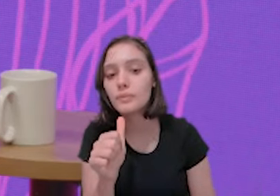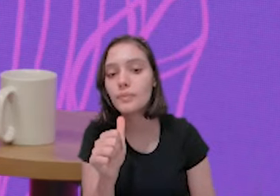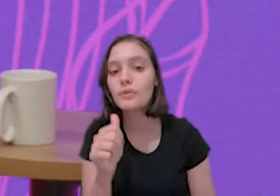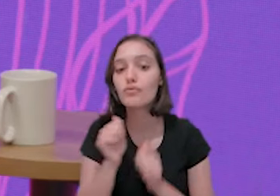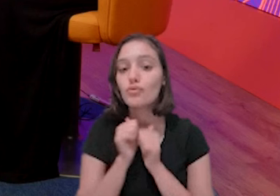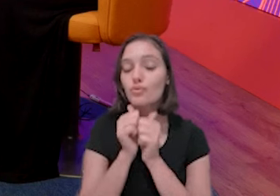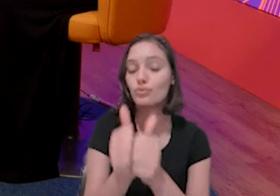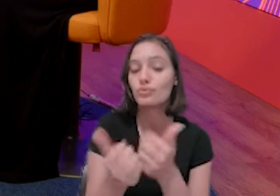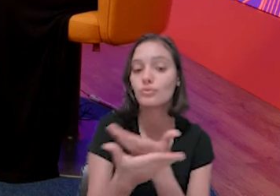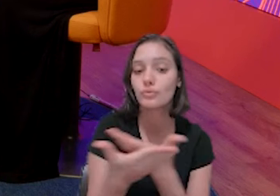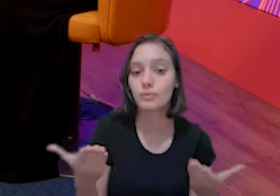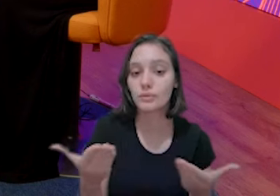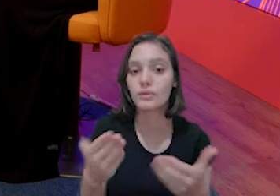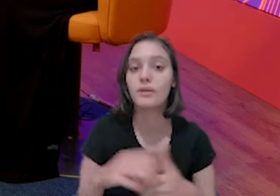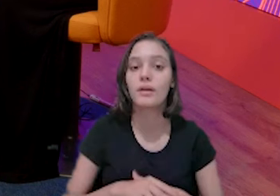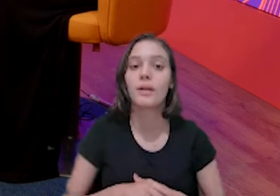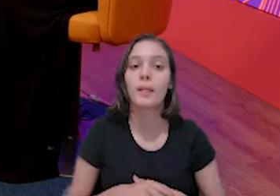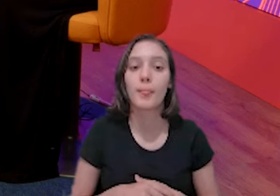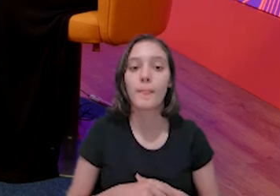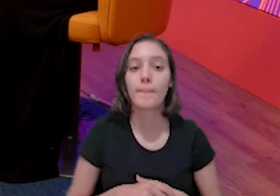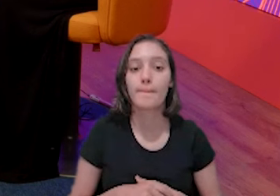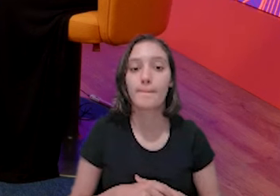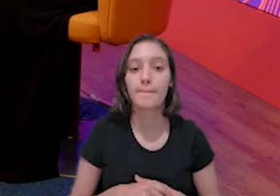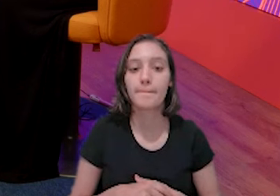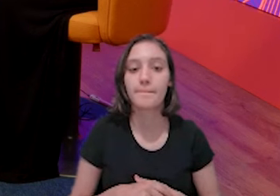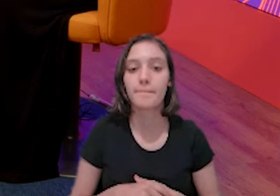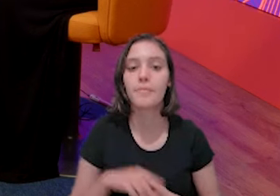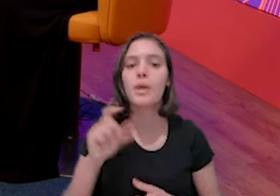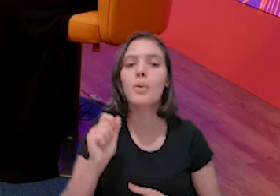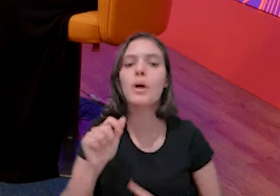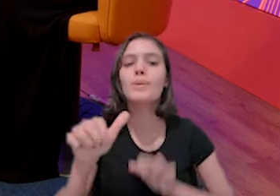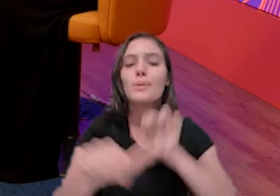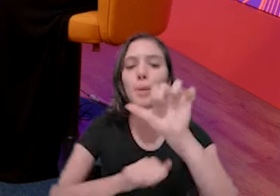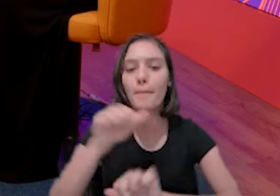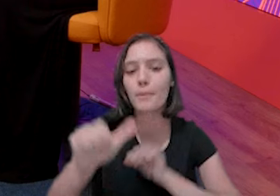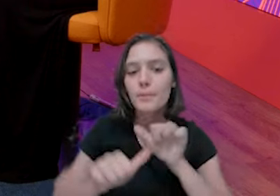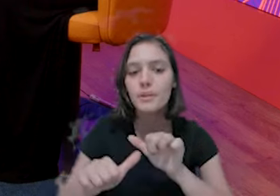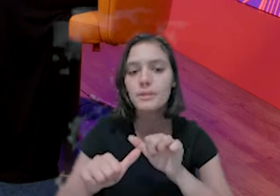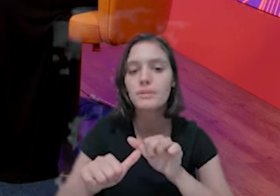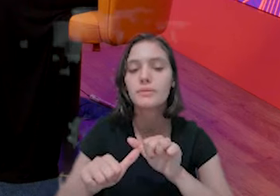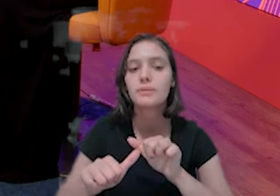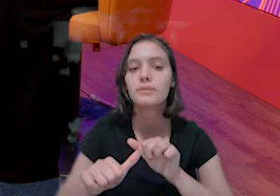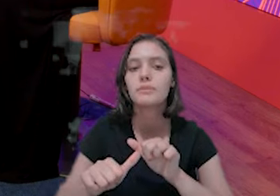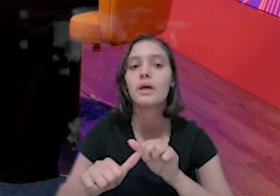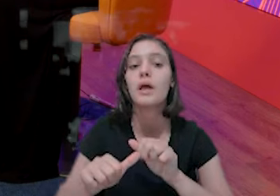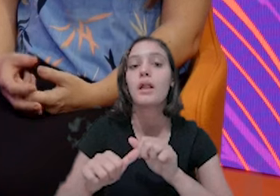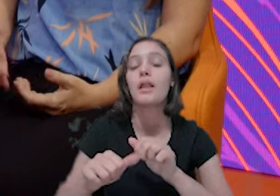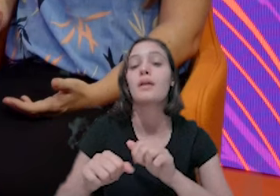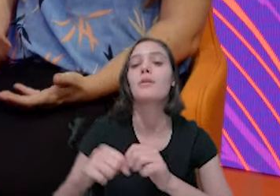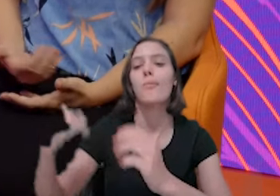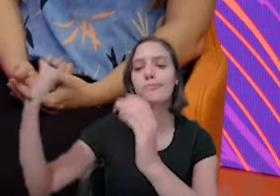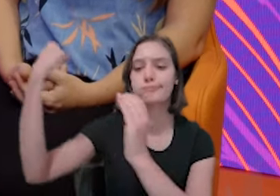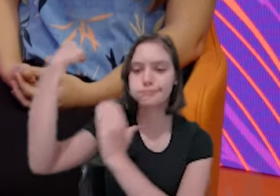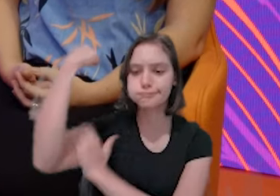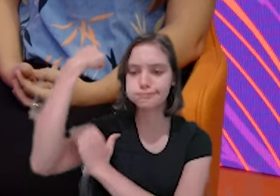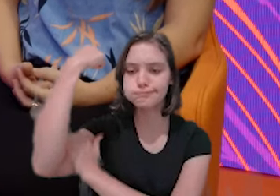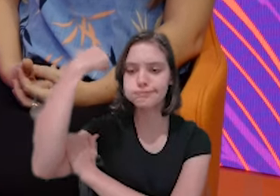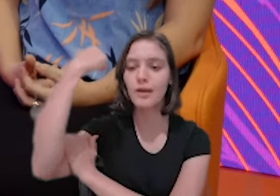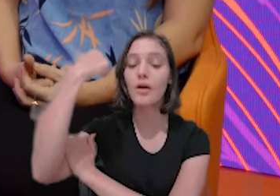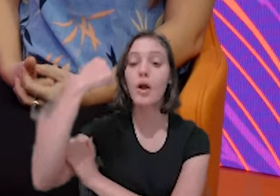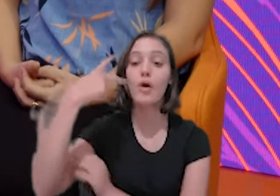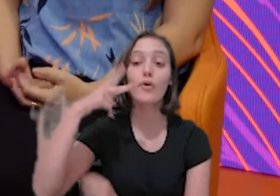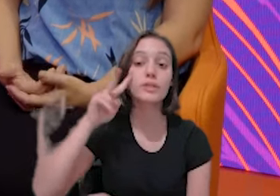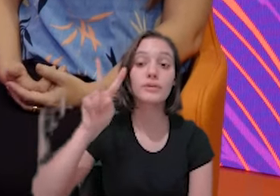mudanças que, ao empoderá-las, você vê que trouxe ali para aquela comunidade? A primeira coisa que eu